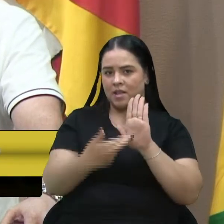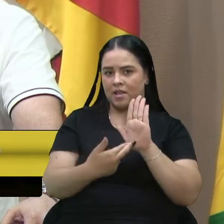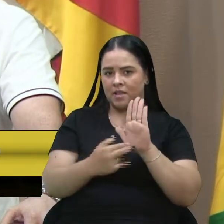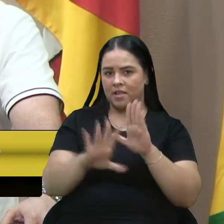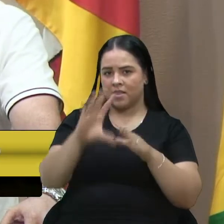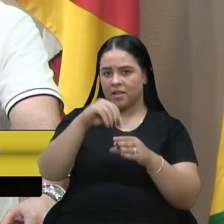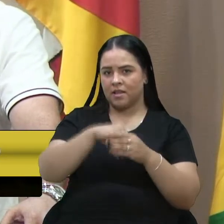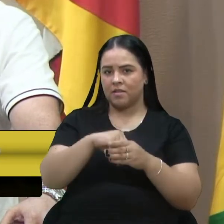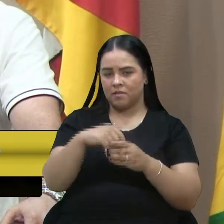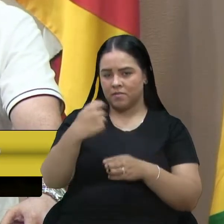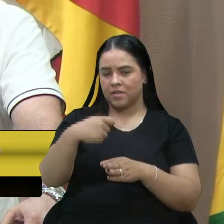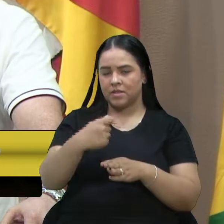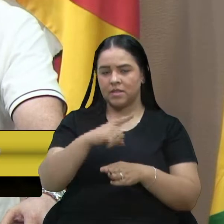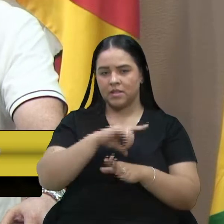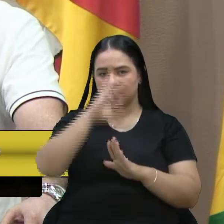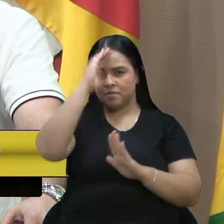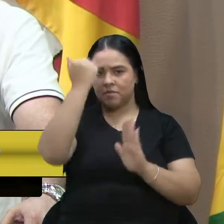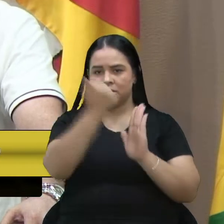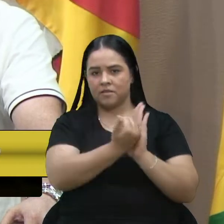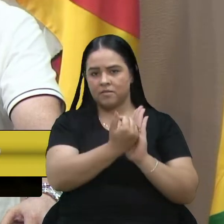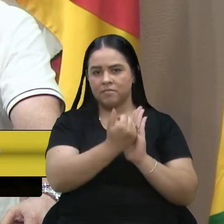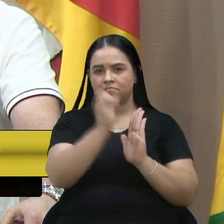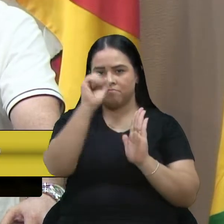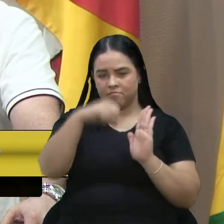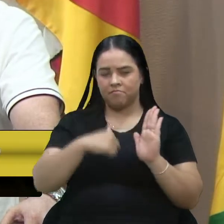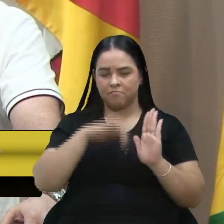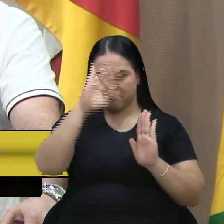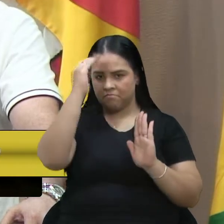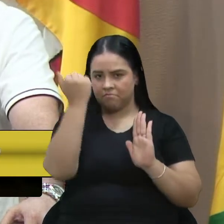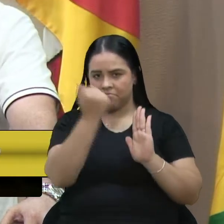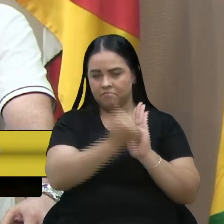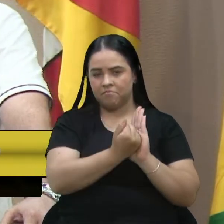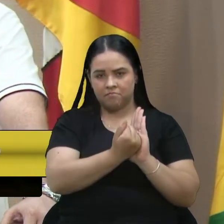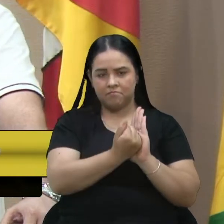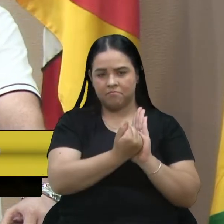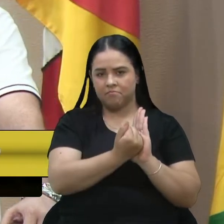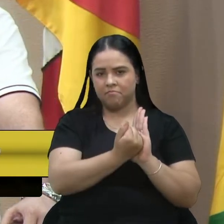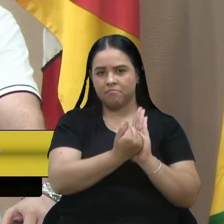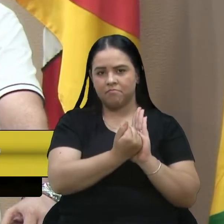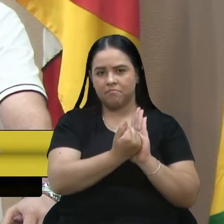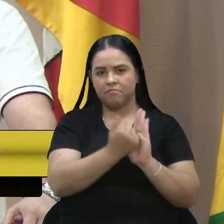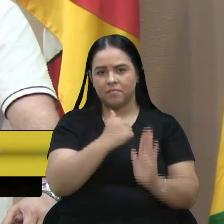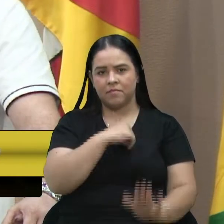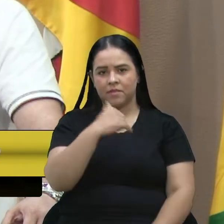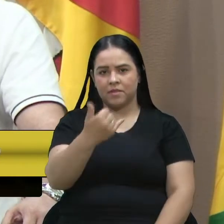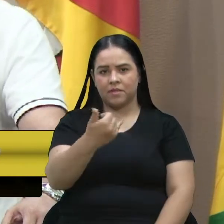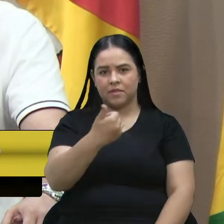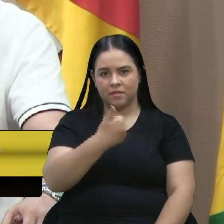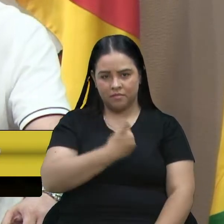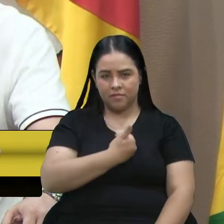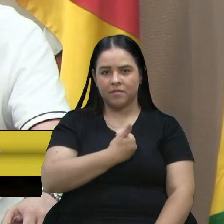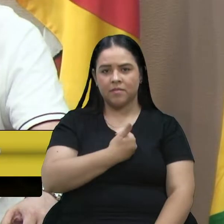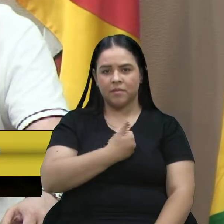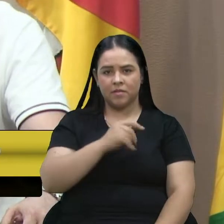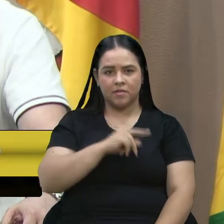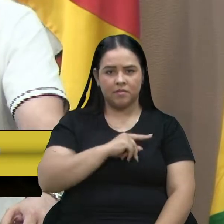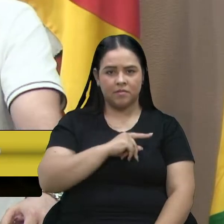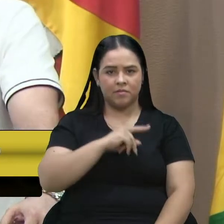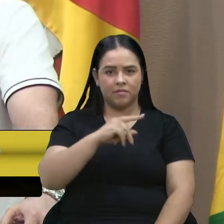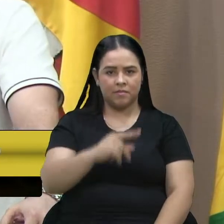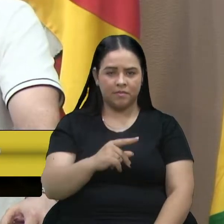tem que ser seguido. Respeitei o regramento interno, no momento que fui avisado pela presidência dessa casa.